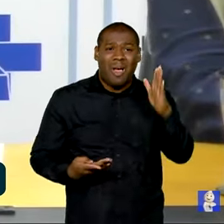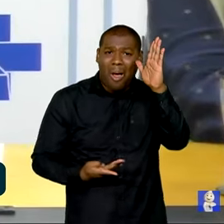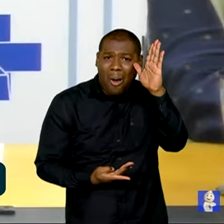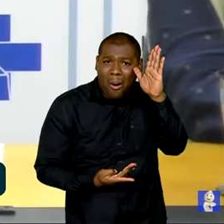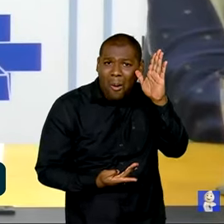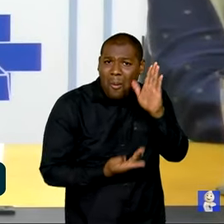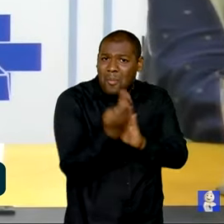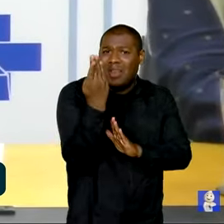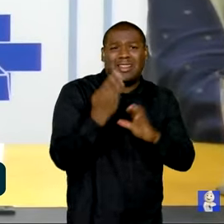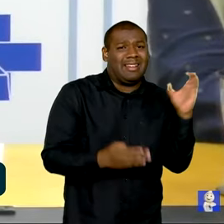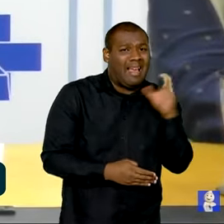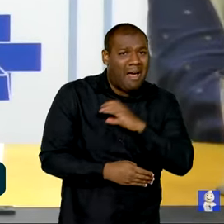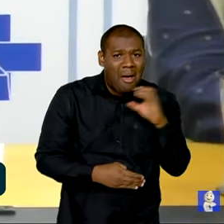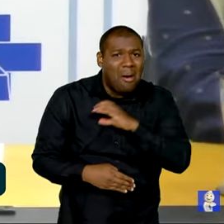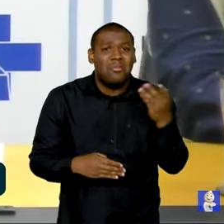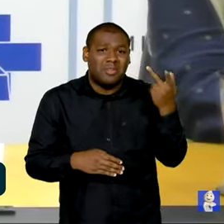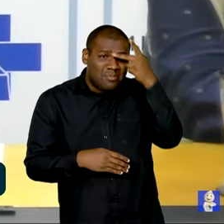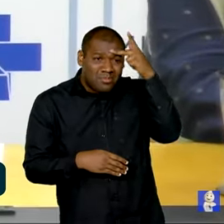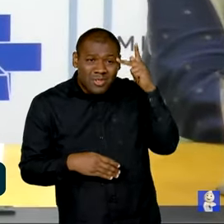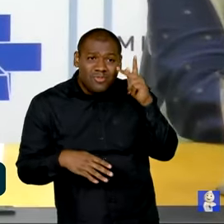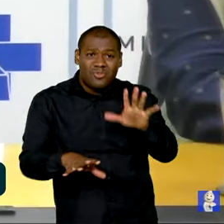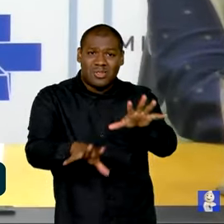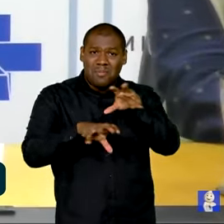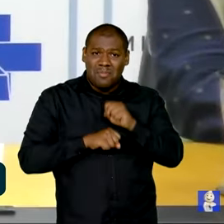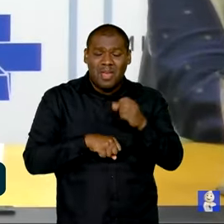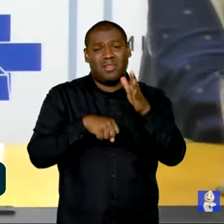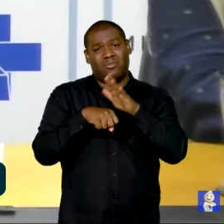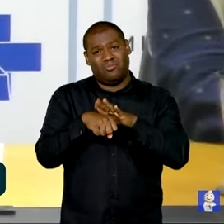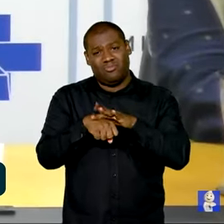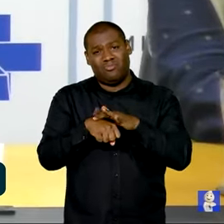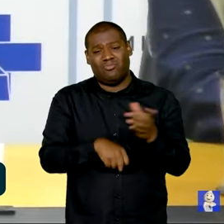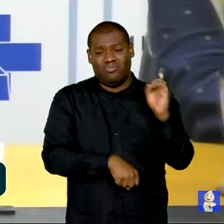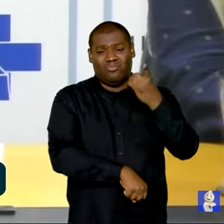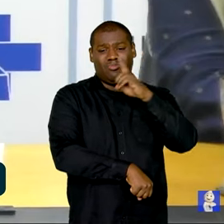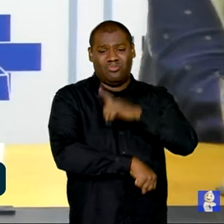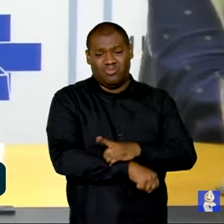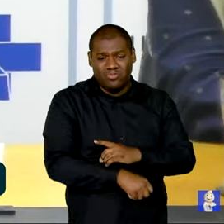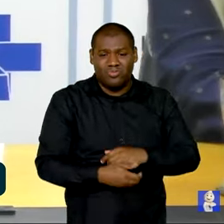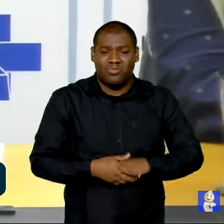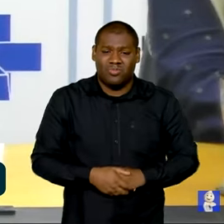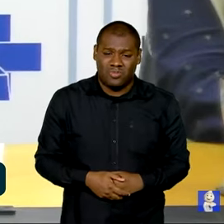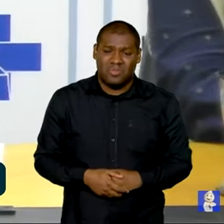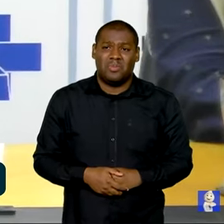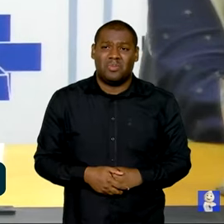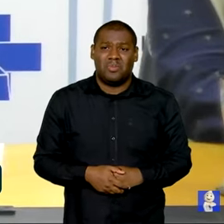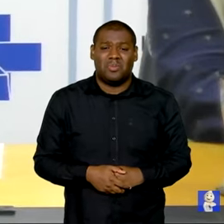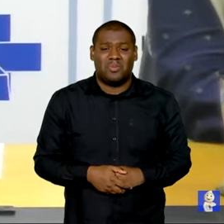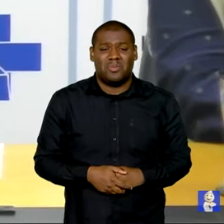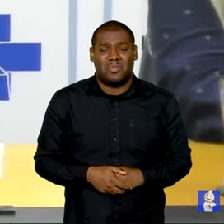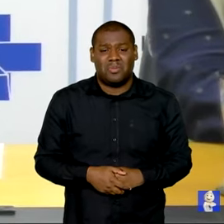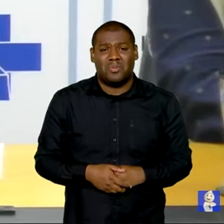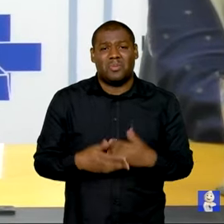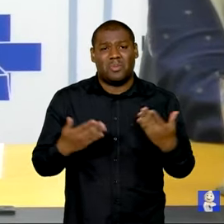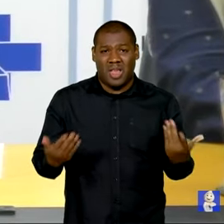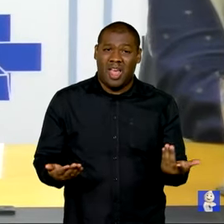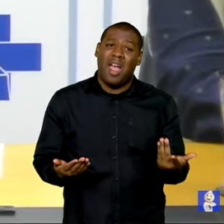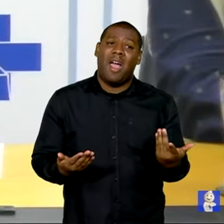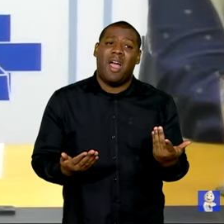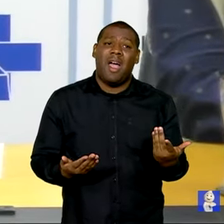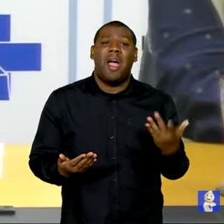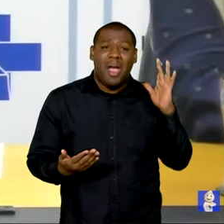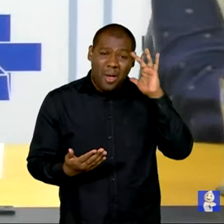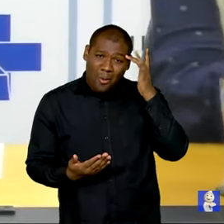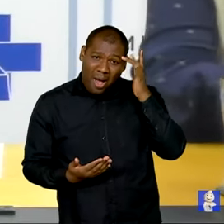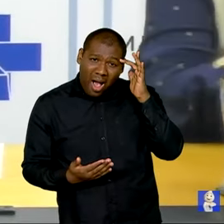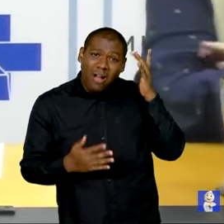de casos no início do ano, que nós vemos associado muito fortemente à mudança climática,